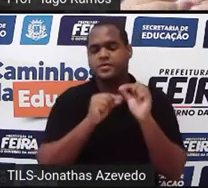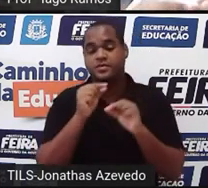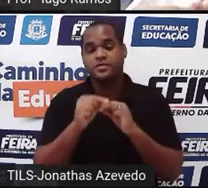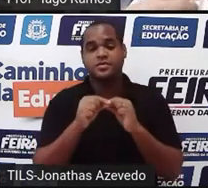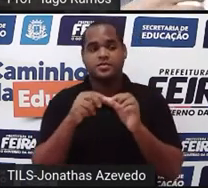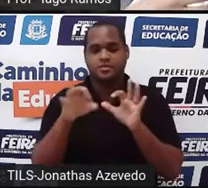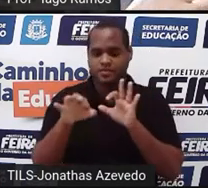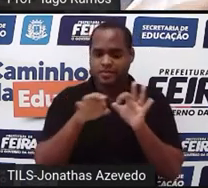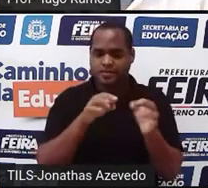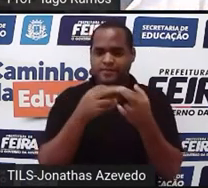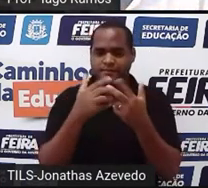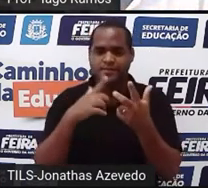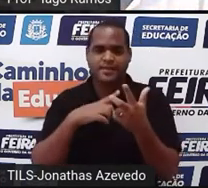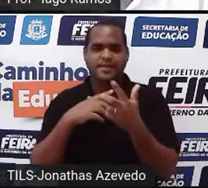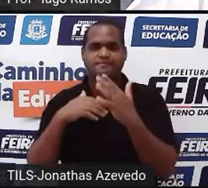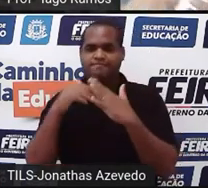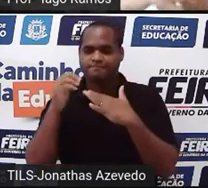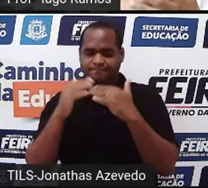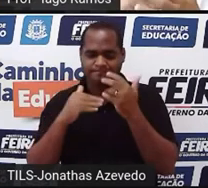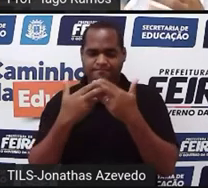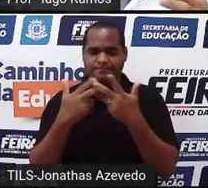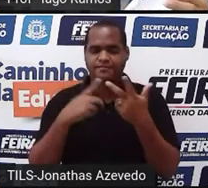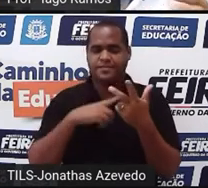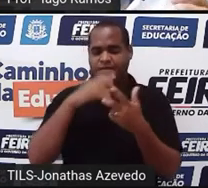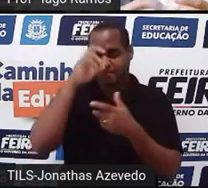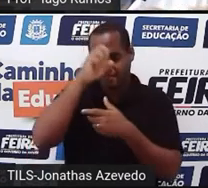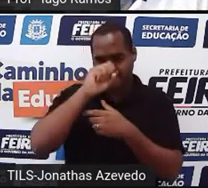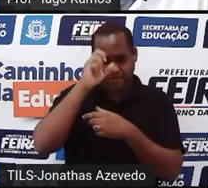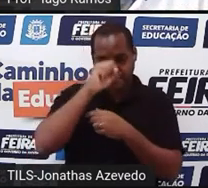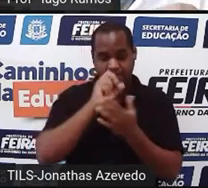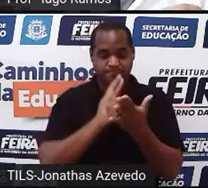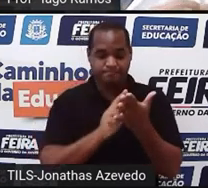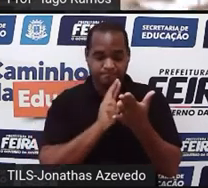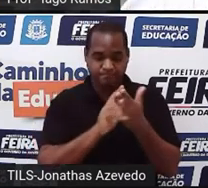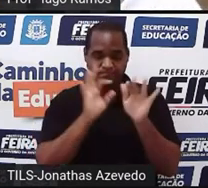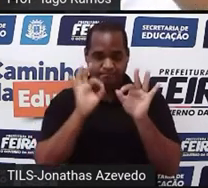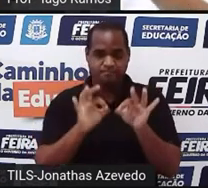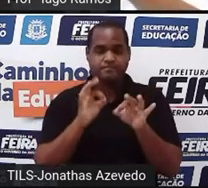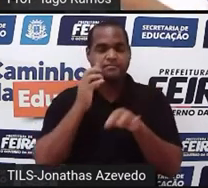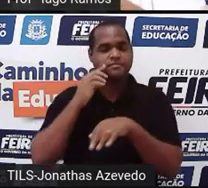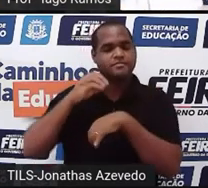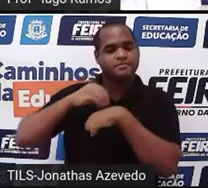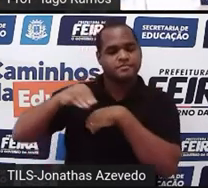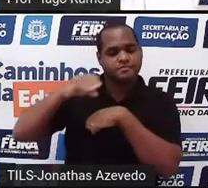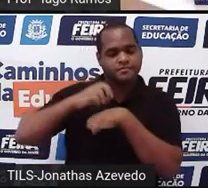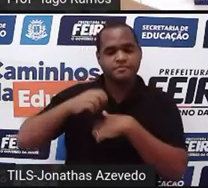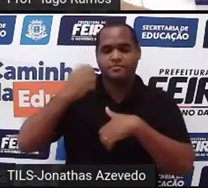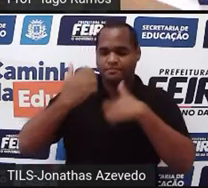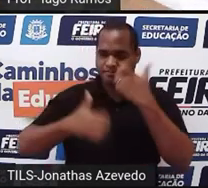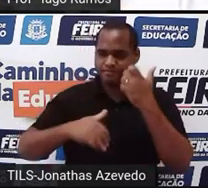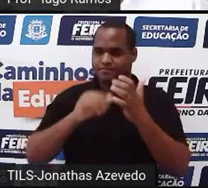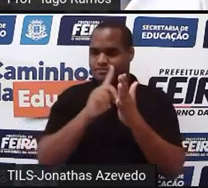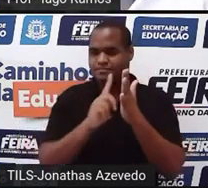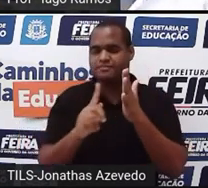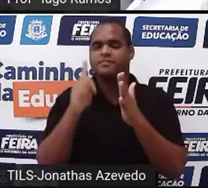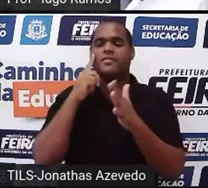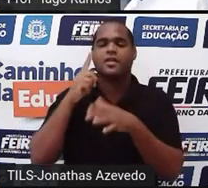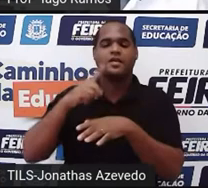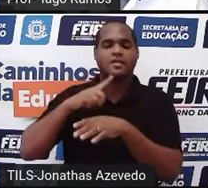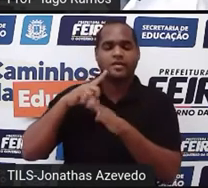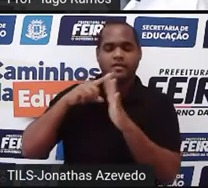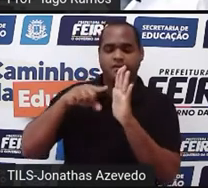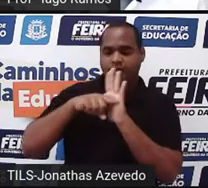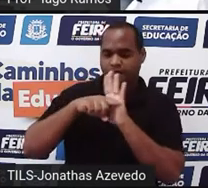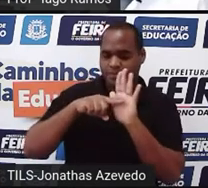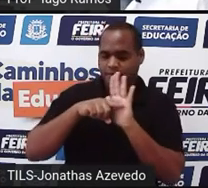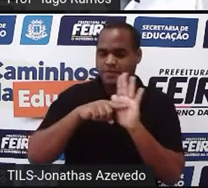gente resolve por um dos métodos que a gente aprendeu, rascunhando, leva para o gráfico, no gráfico, a gente analisa a